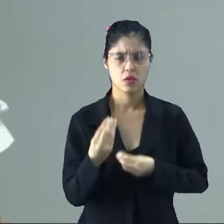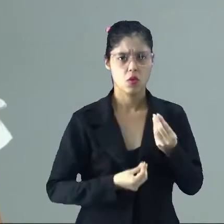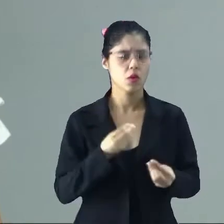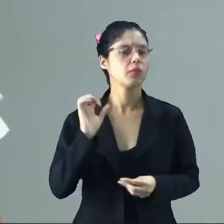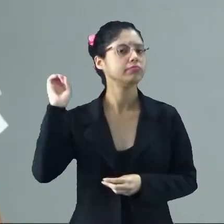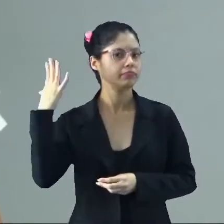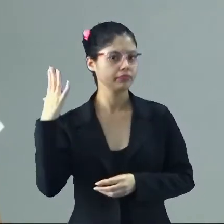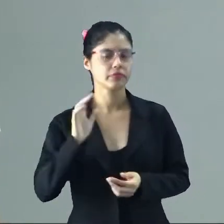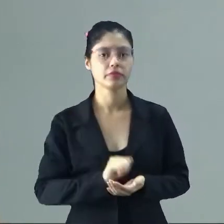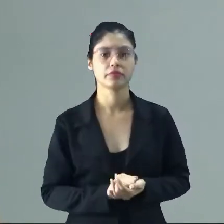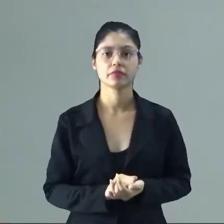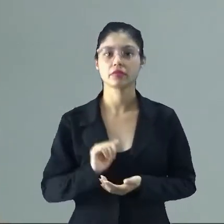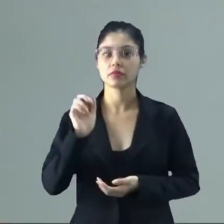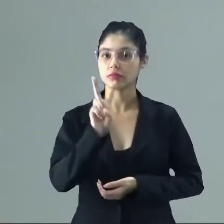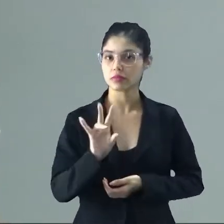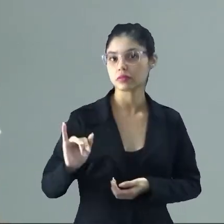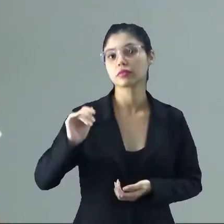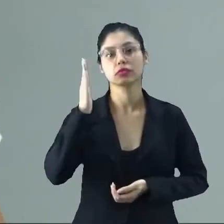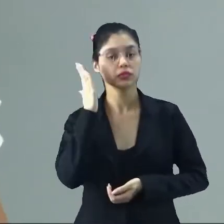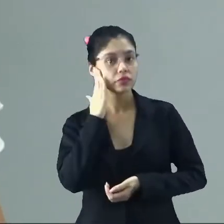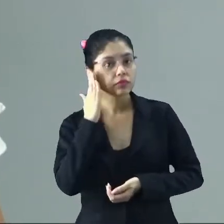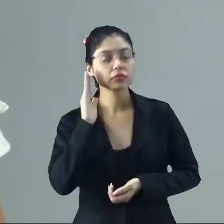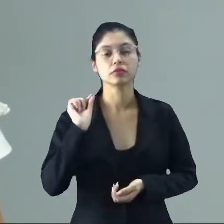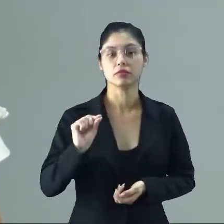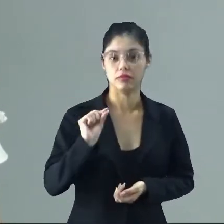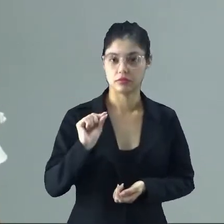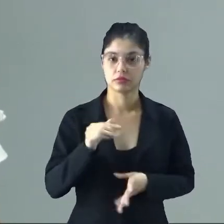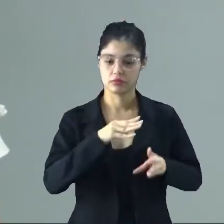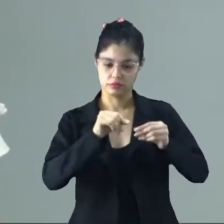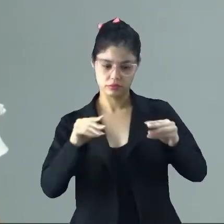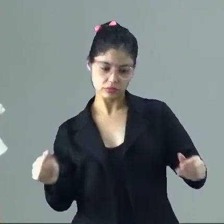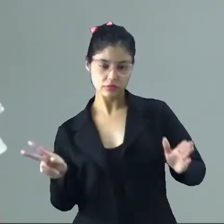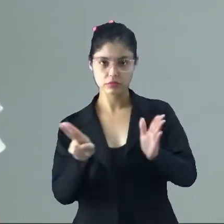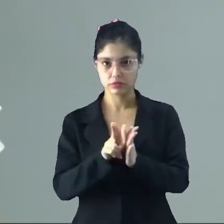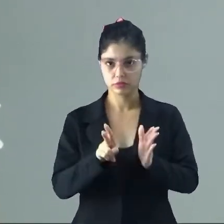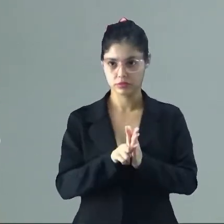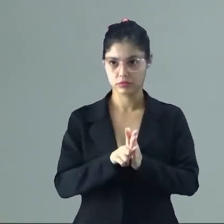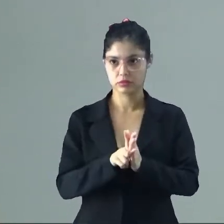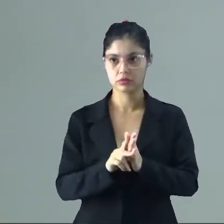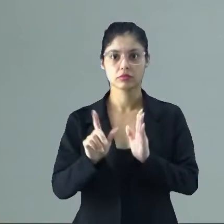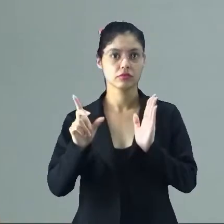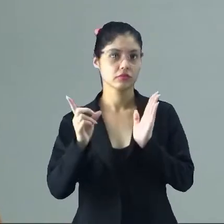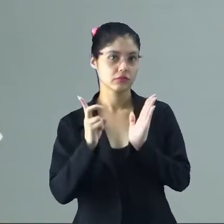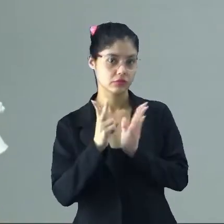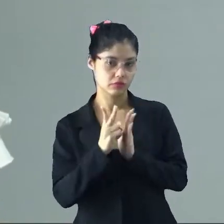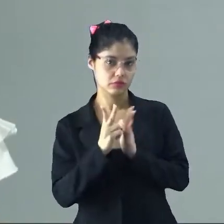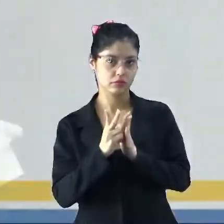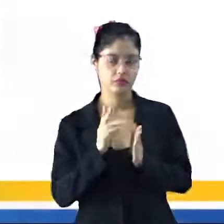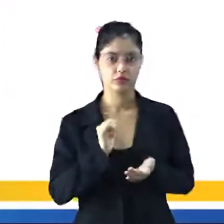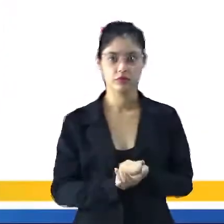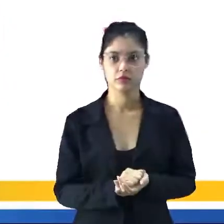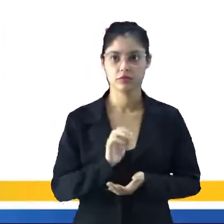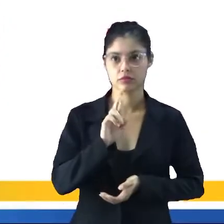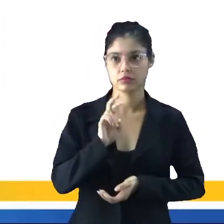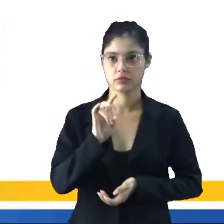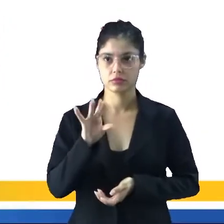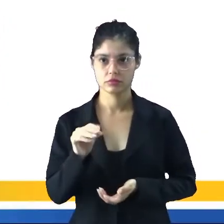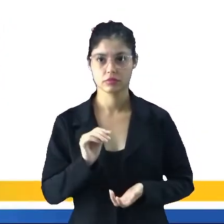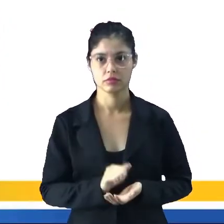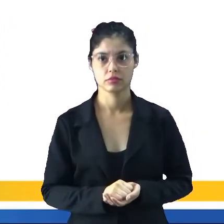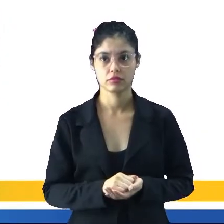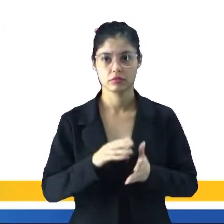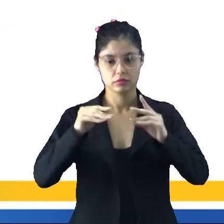mecanismos, né. A gente vai entender agora a terra indígena, né, qual é a diferença da terra indígena para a reserva indígena.